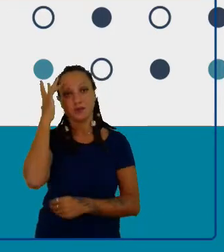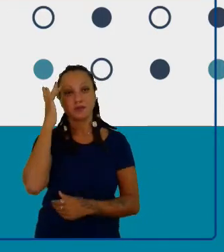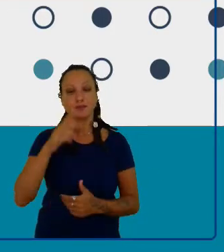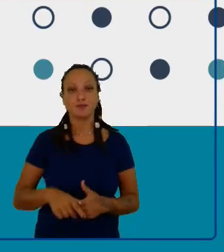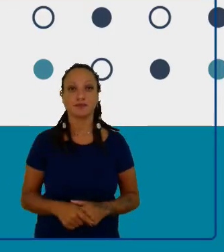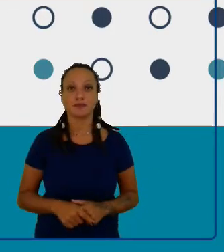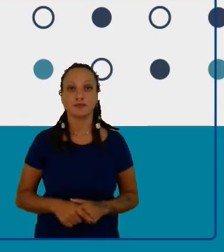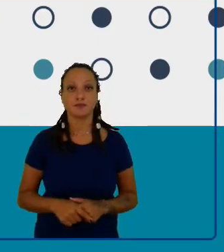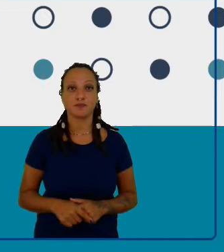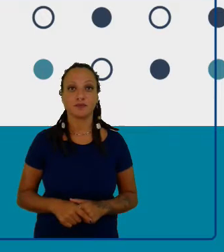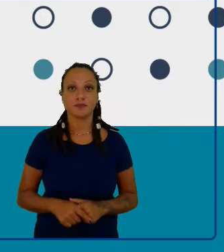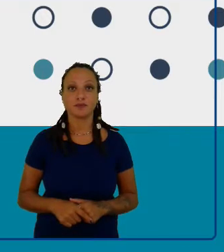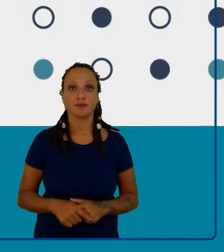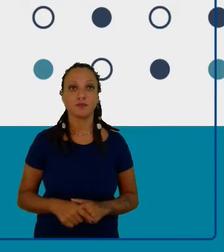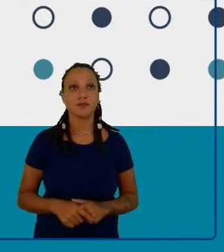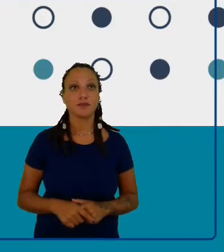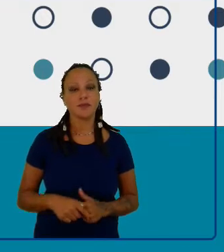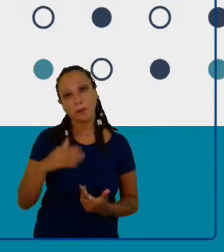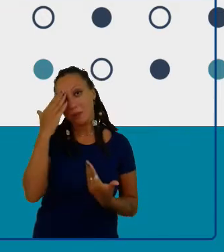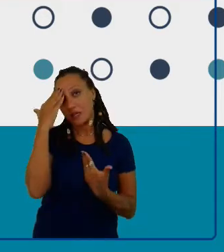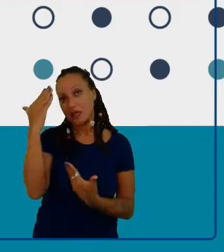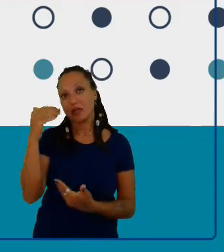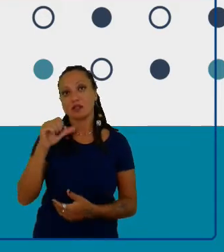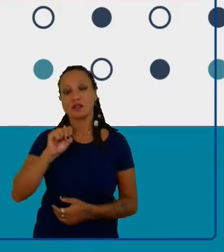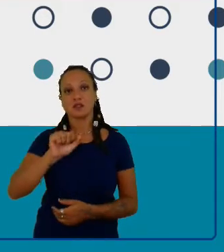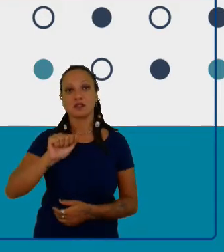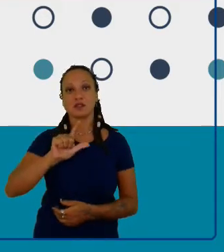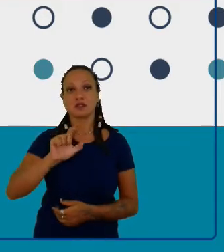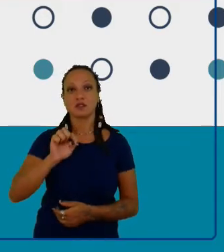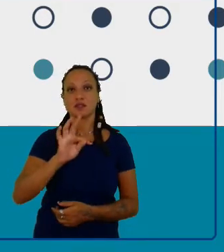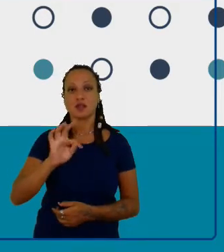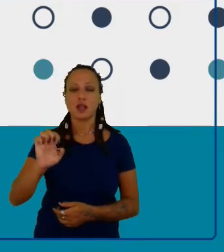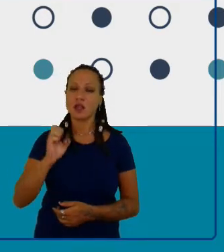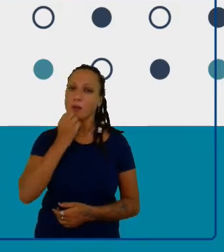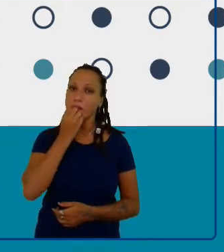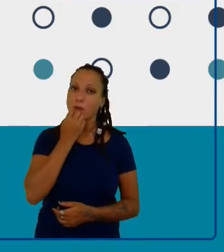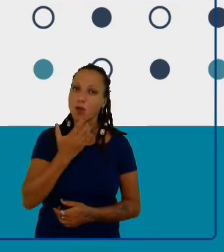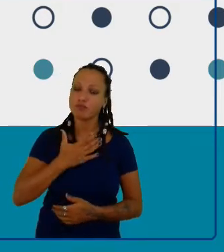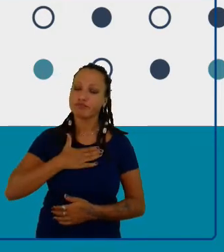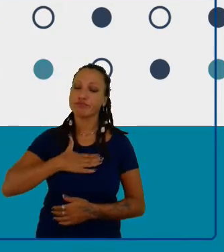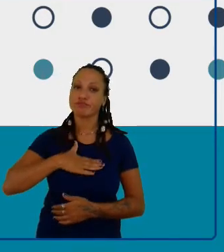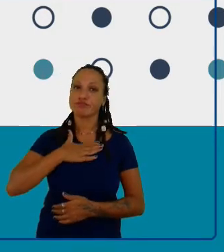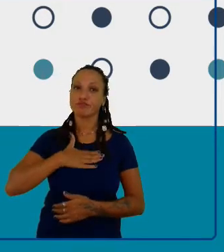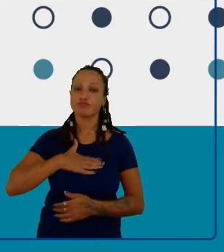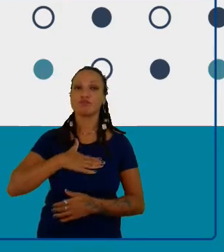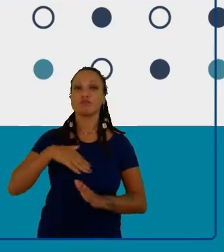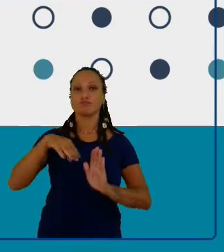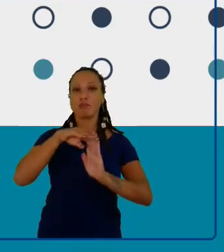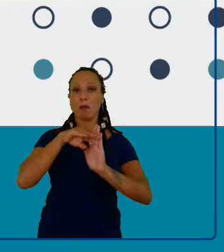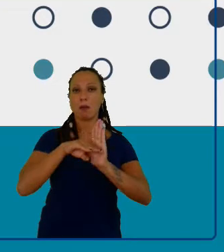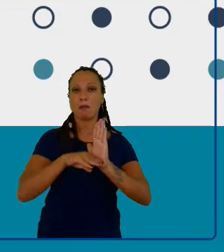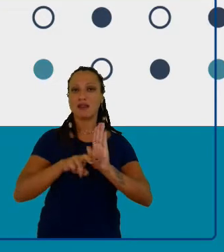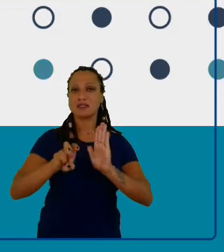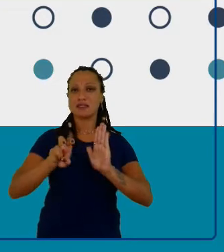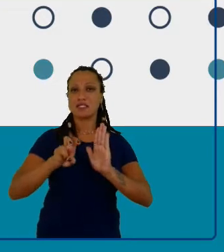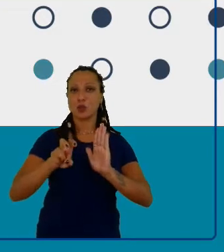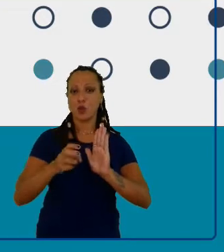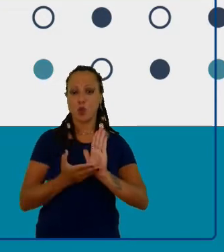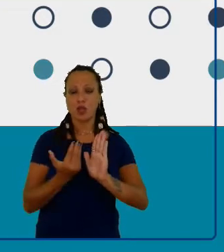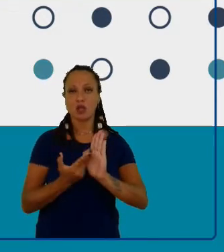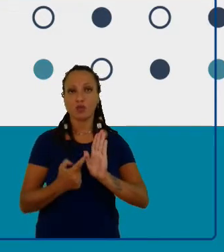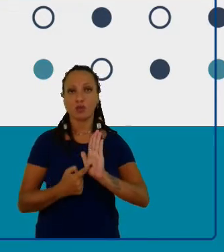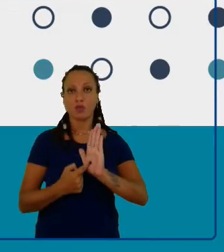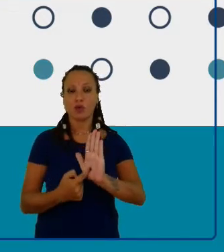Muito obrigada, Salete. É um alento ouvir esses cinco pontos presentes no livro e como eles podem